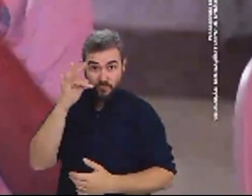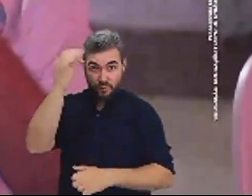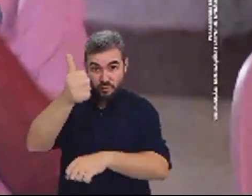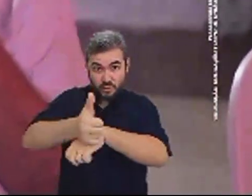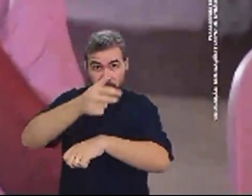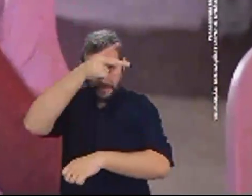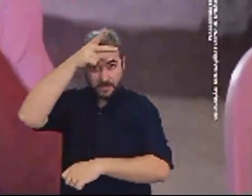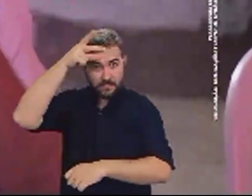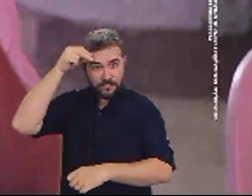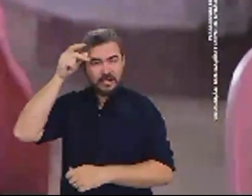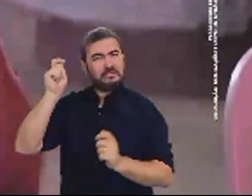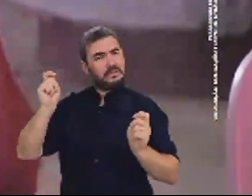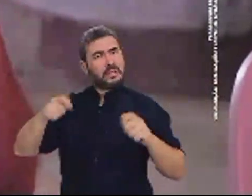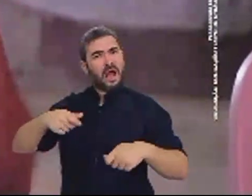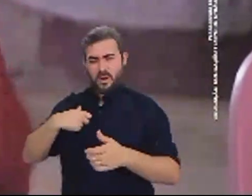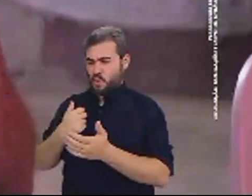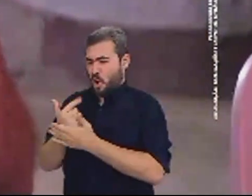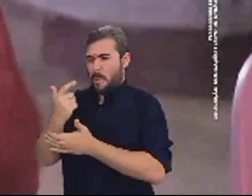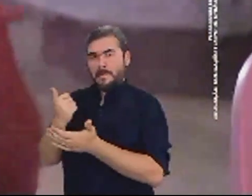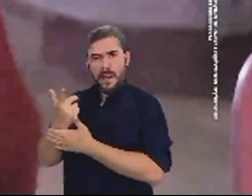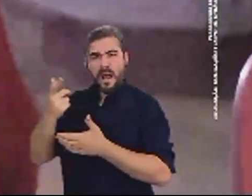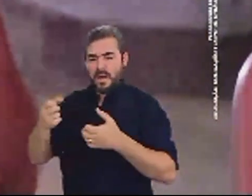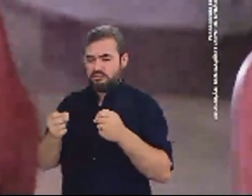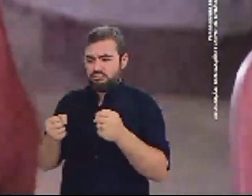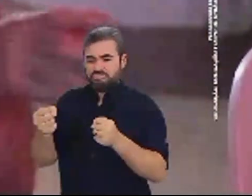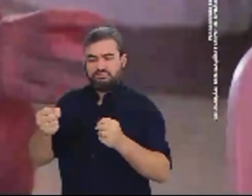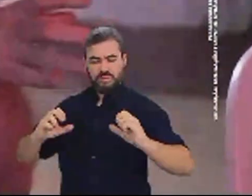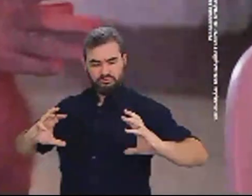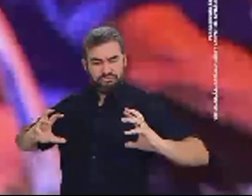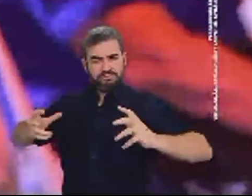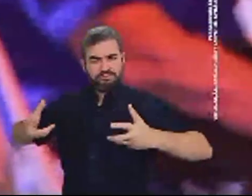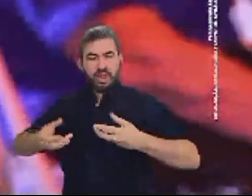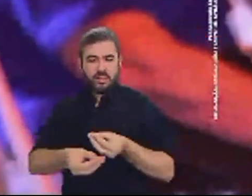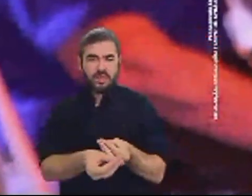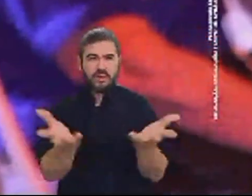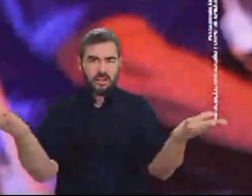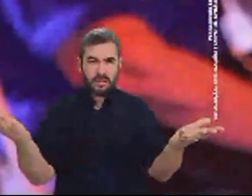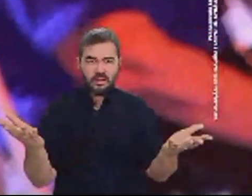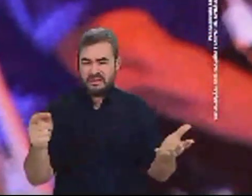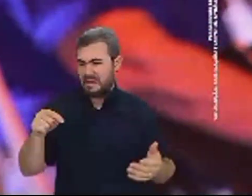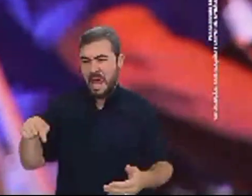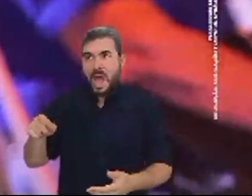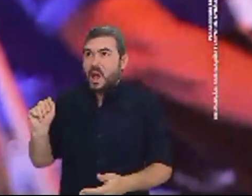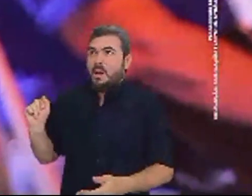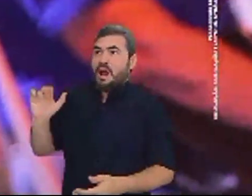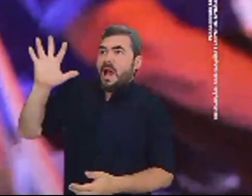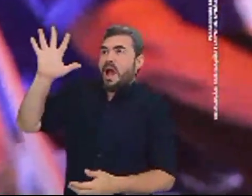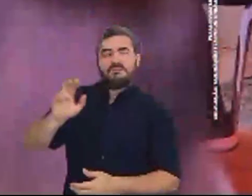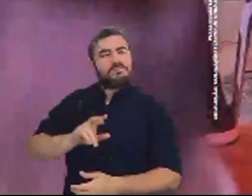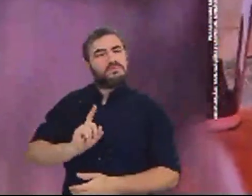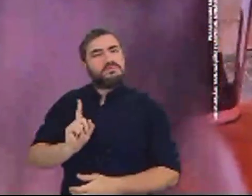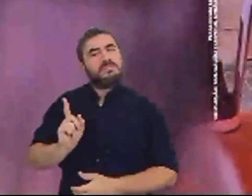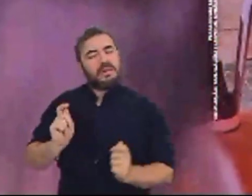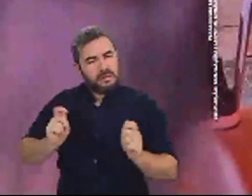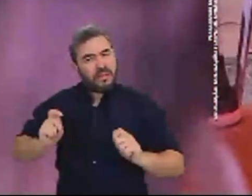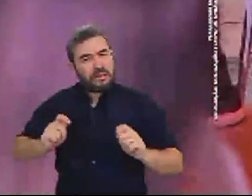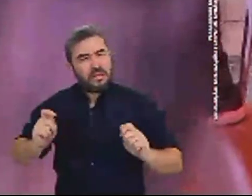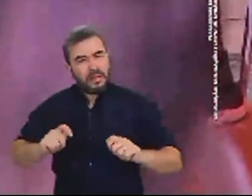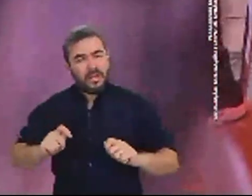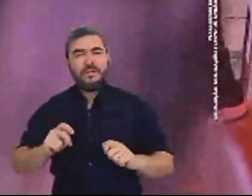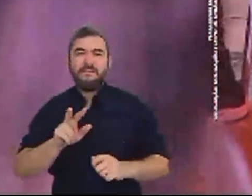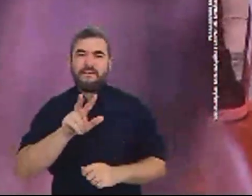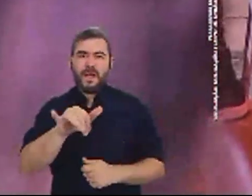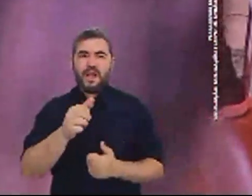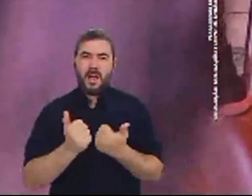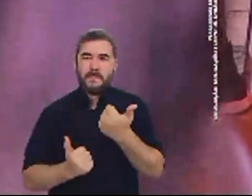distribuir muitos tratores e o trator agrícola propriamente dito ele não é muito caro não nós vamos dar essa assistência